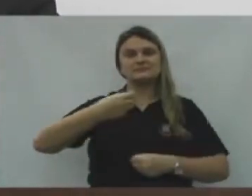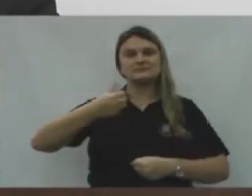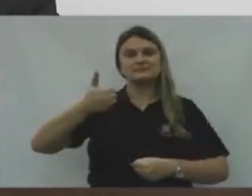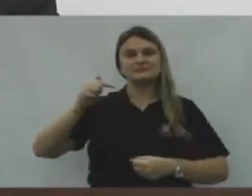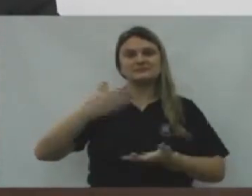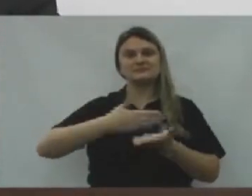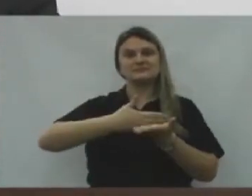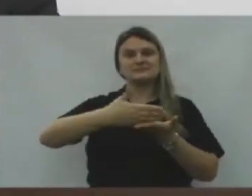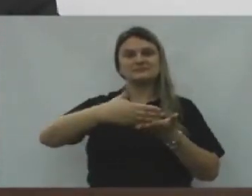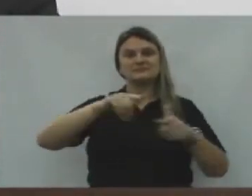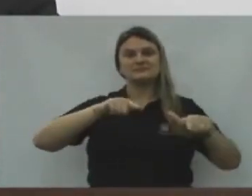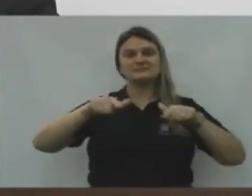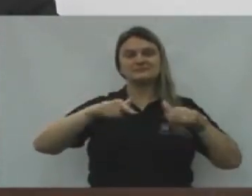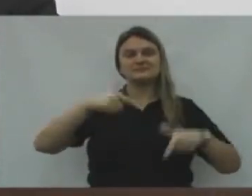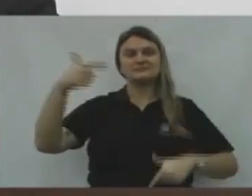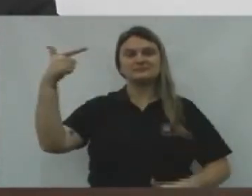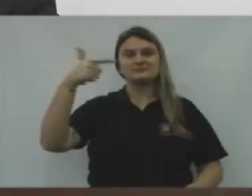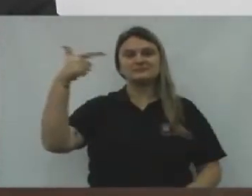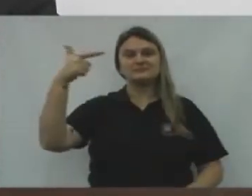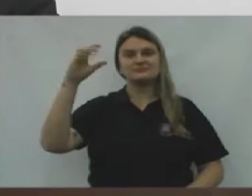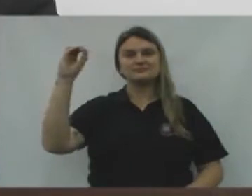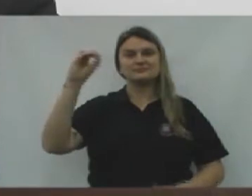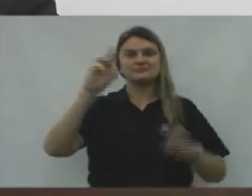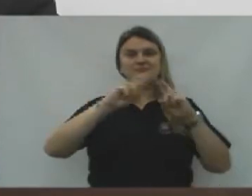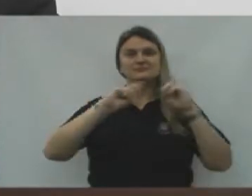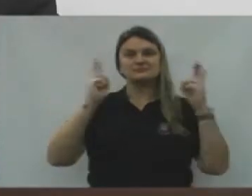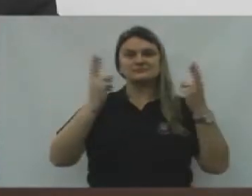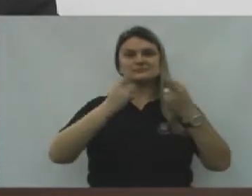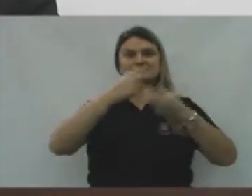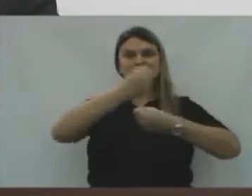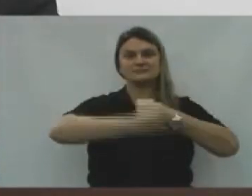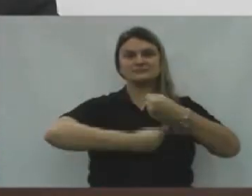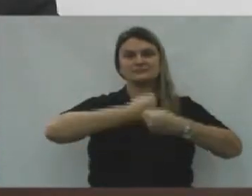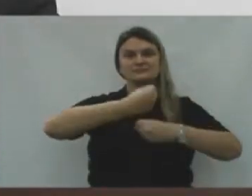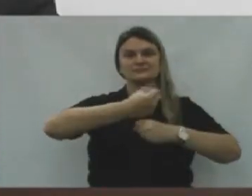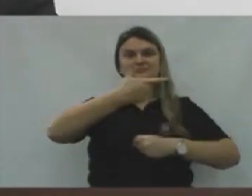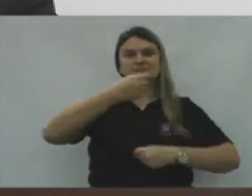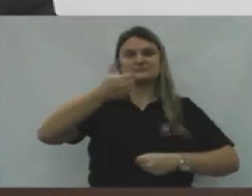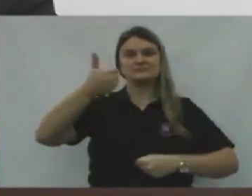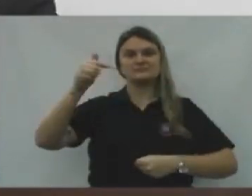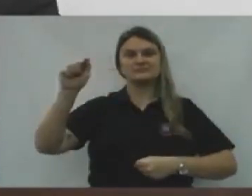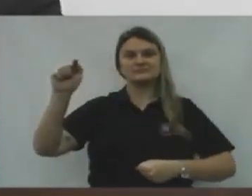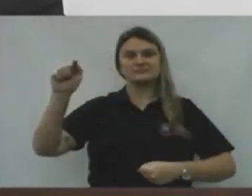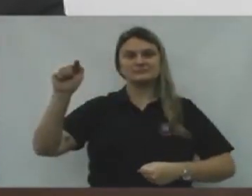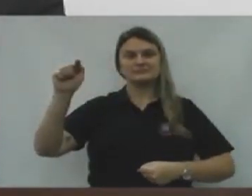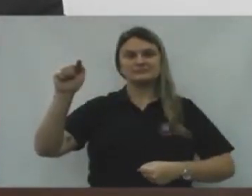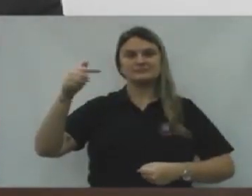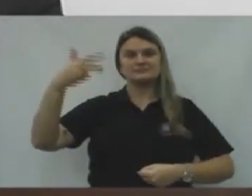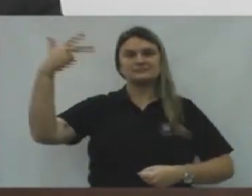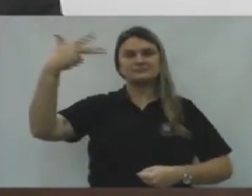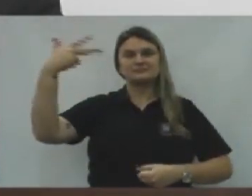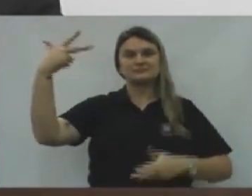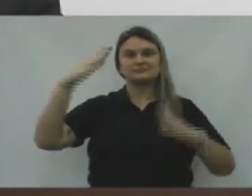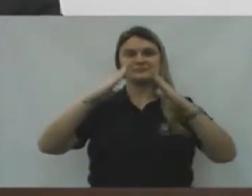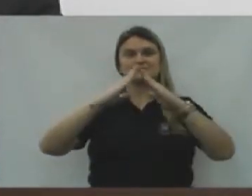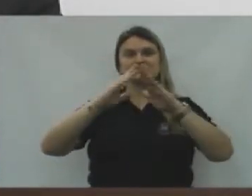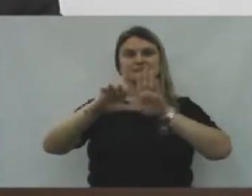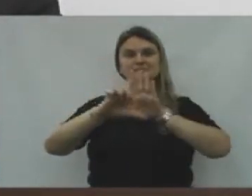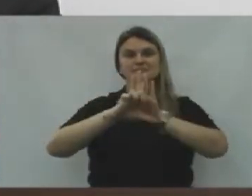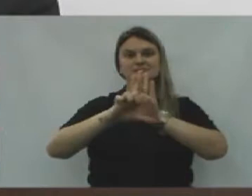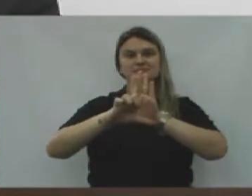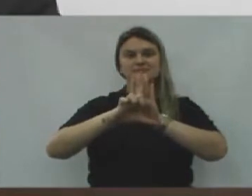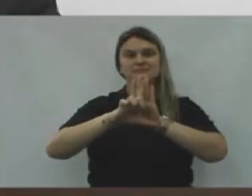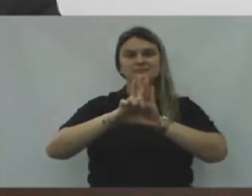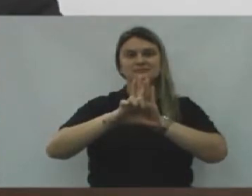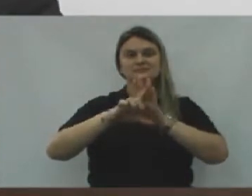Declaro abertos os trabalhos da vigésima reunião ordinária do exercício de 2017, da 33ª